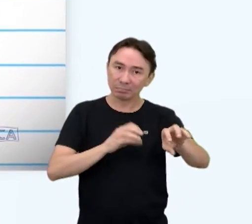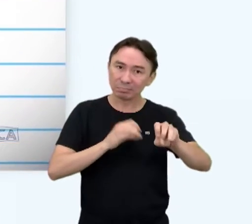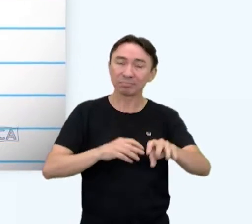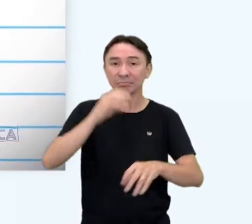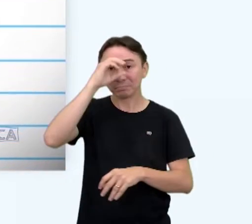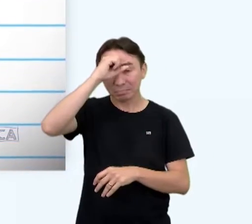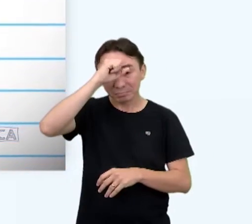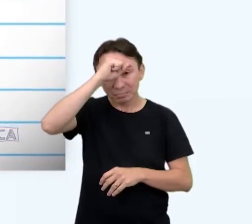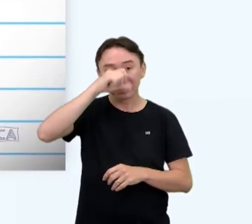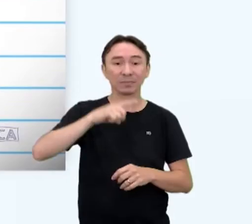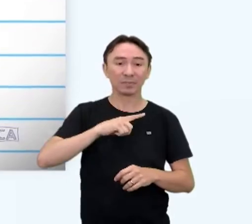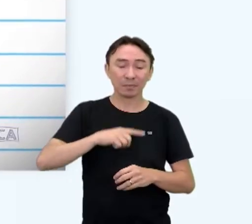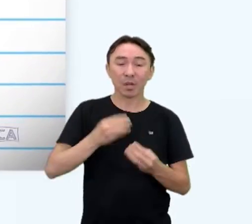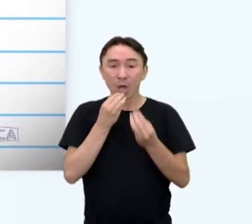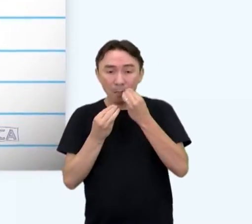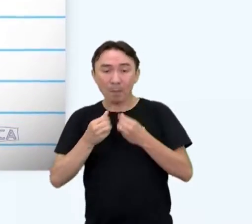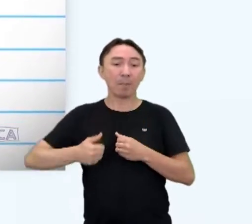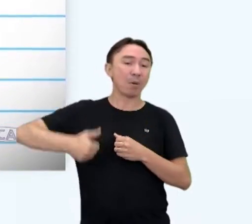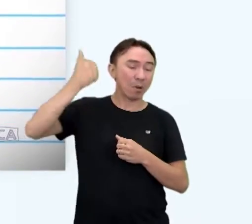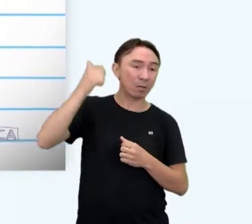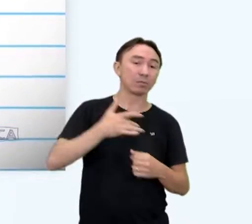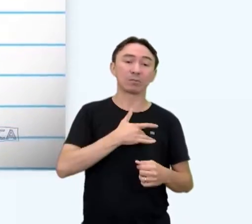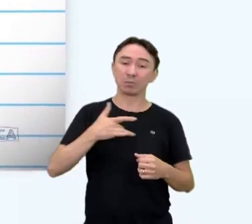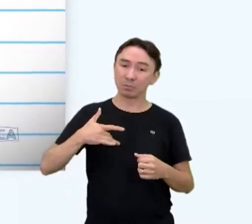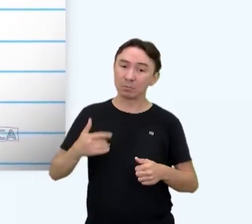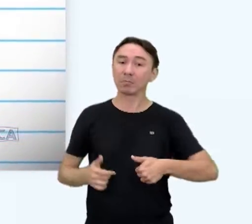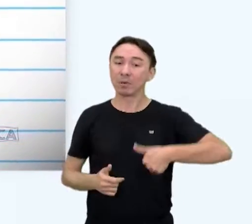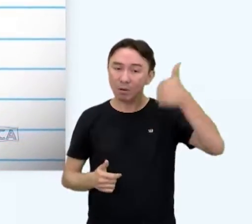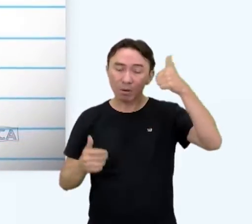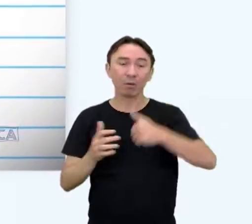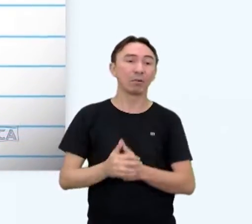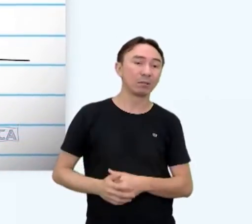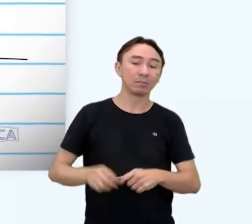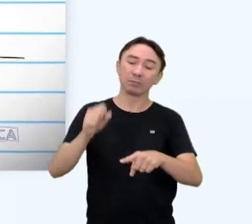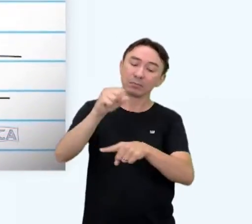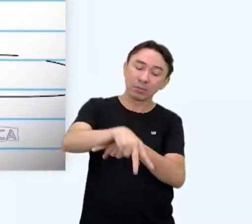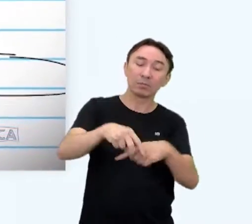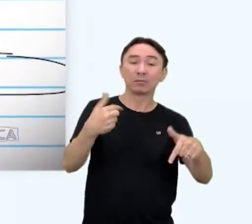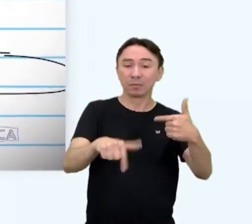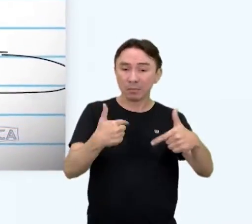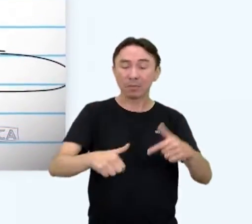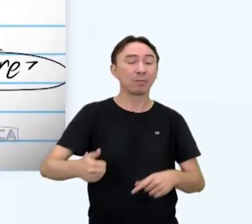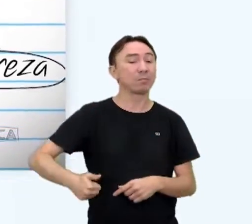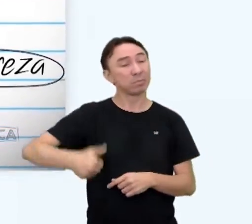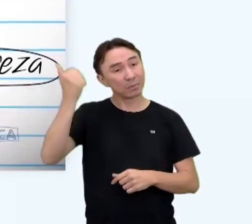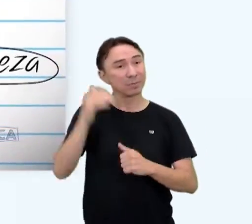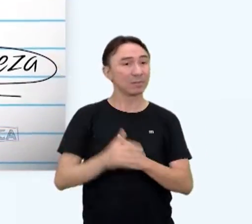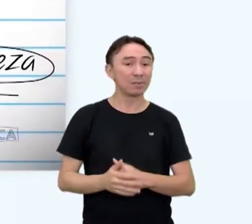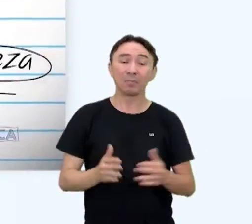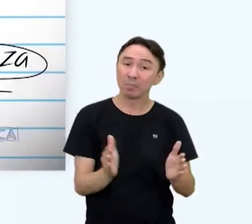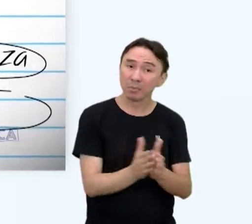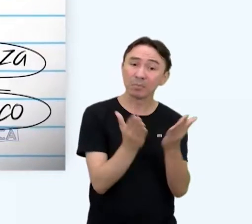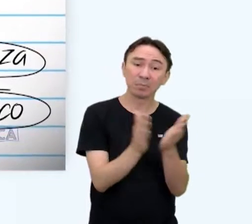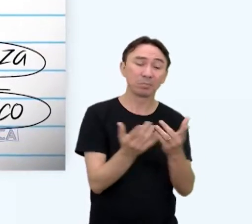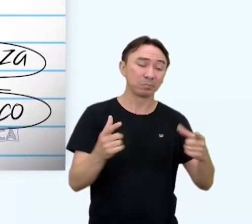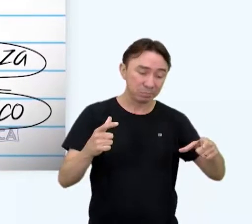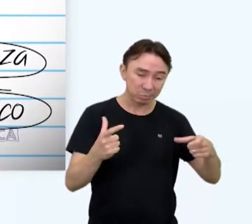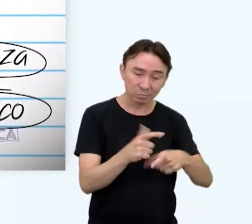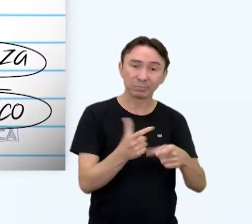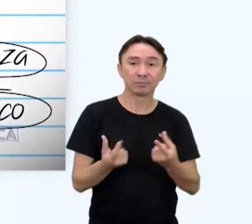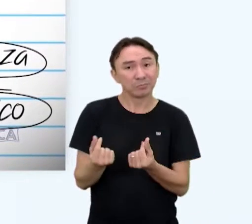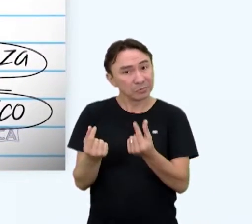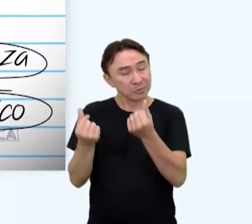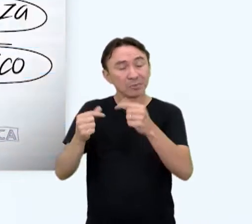cuida melhor de sua saúde, se coloca melhor no mercado de trabalho e, com isso, gera menos pobreza e mais crescimento econômico.